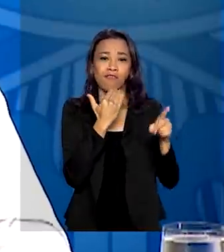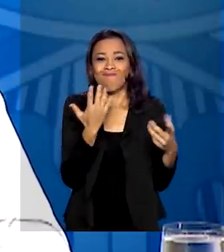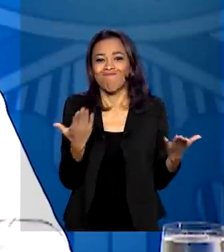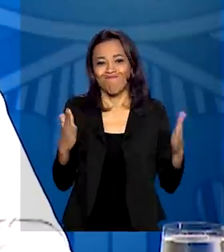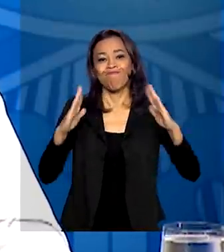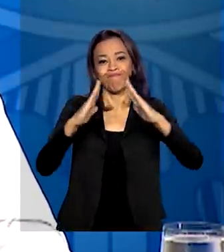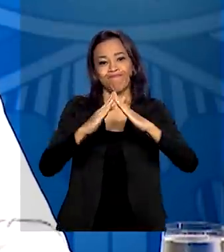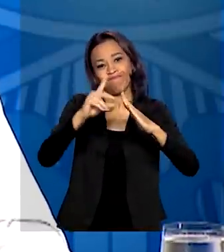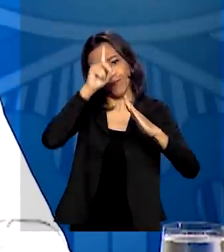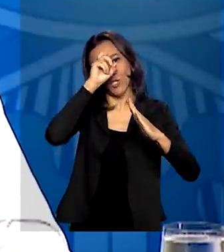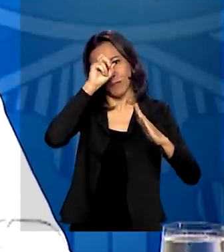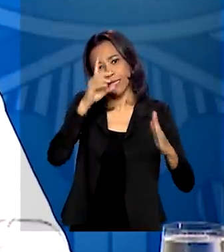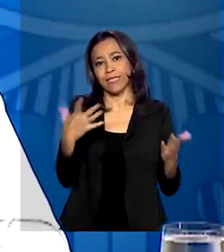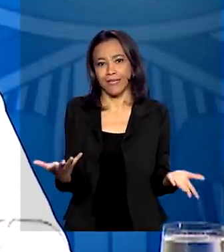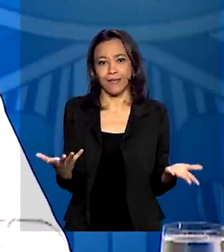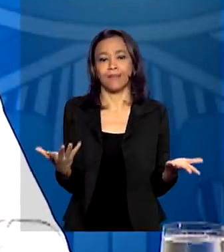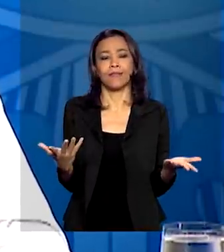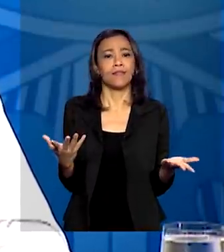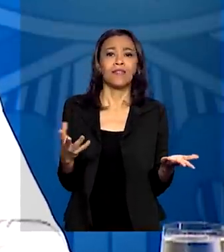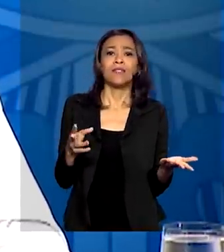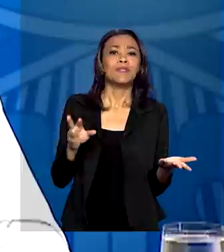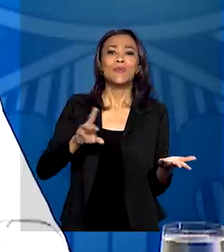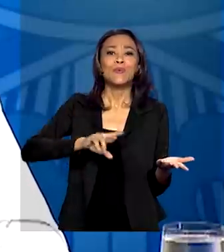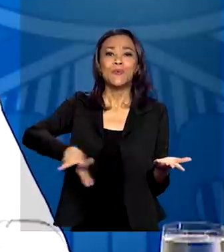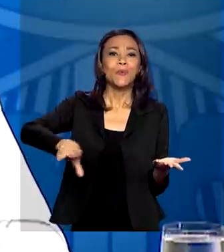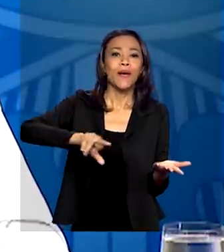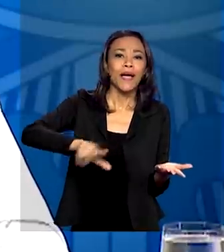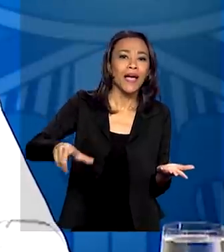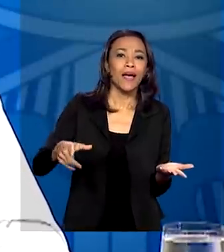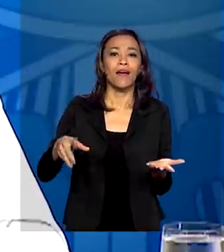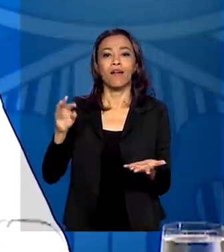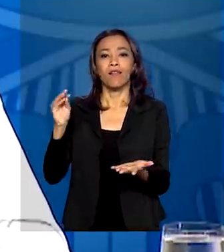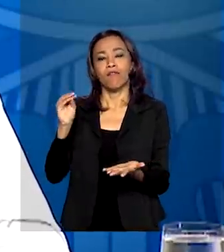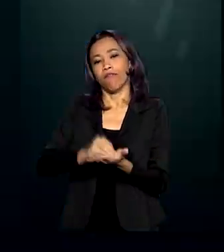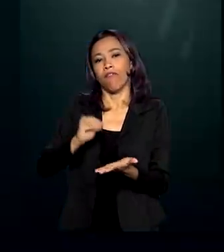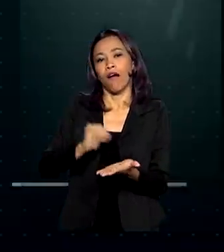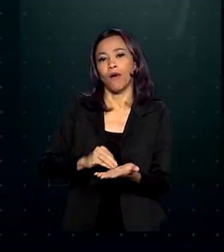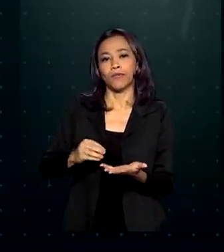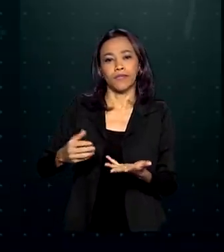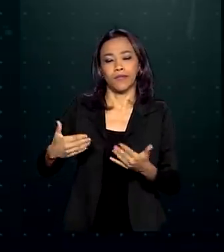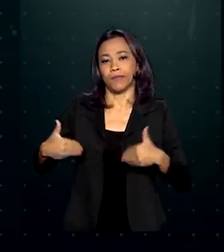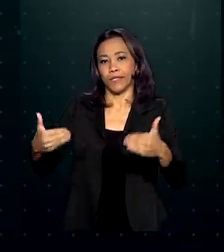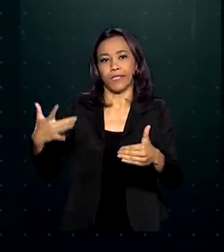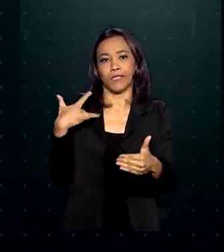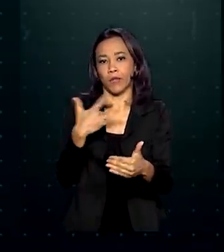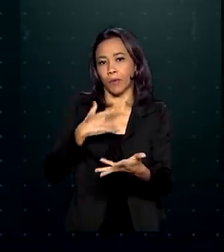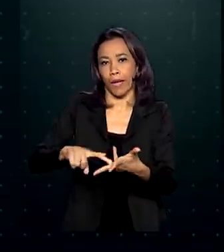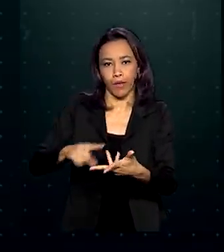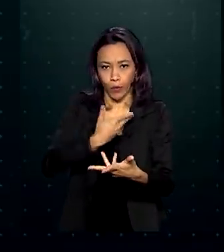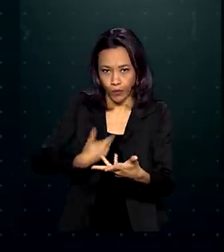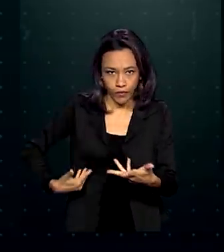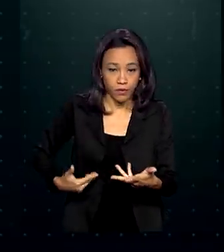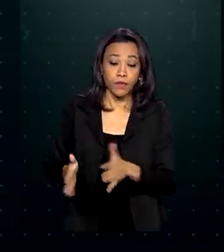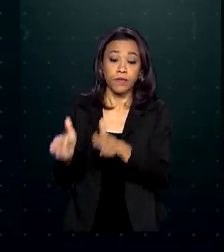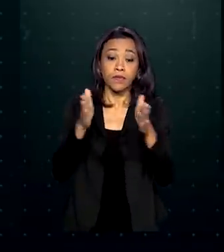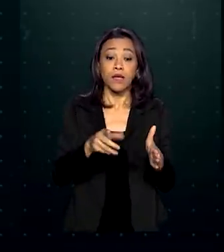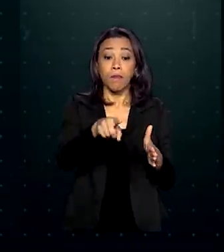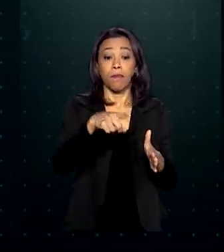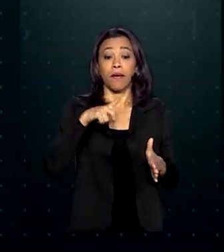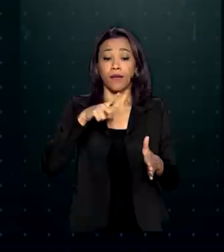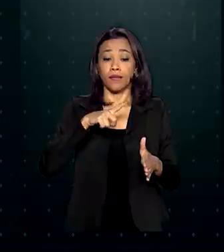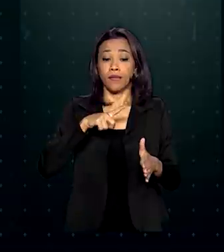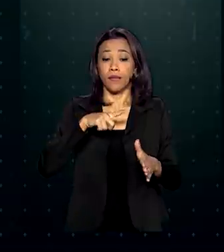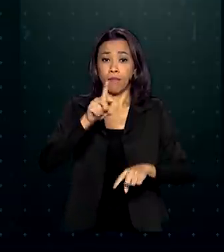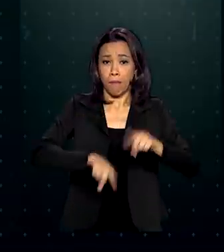que são típicas não de faltas do Ministério da Saúde ou do governo. Para abastecer o país com equipamentos